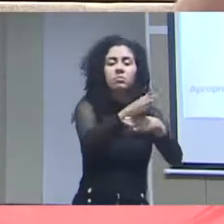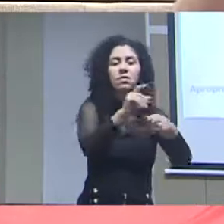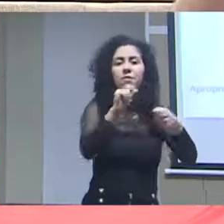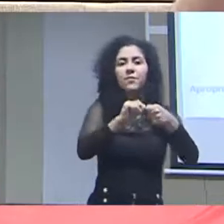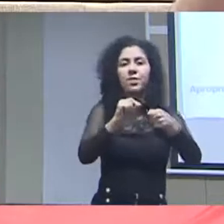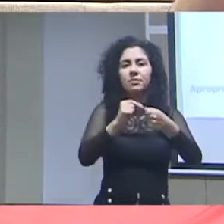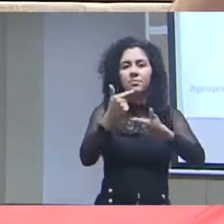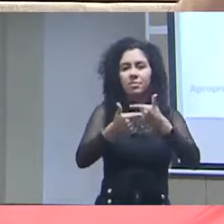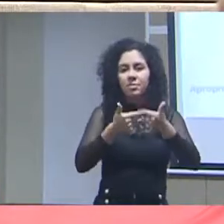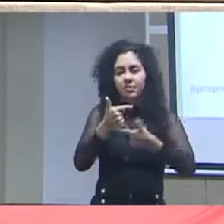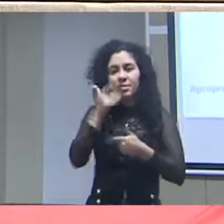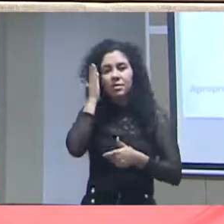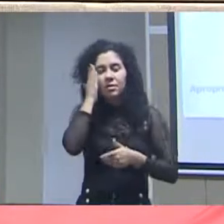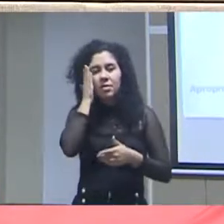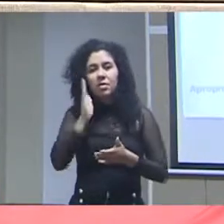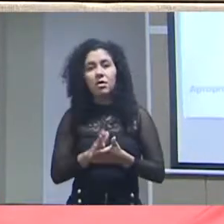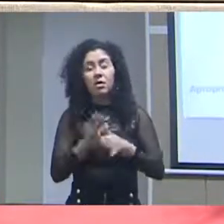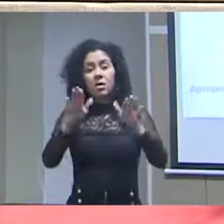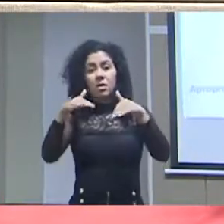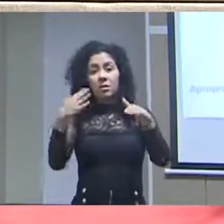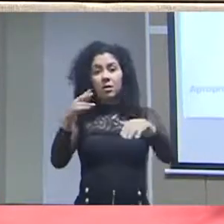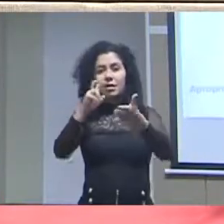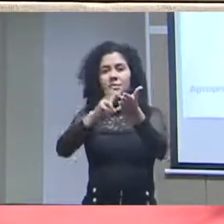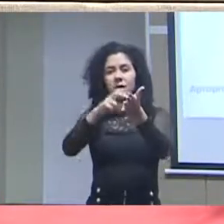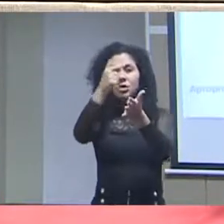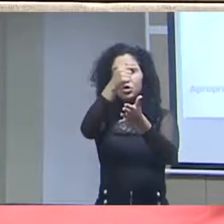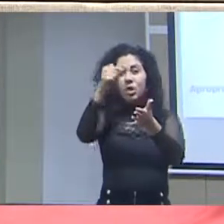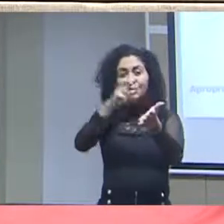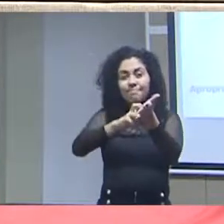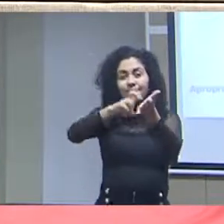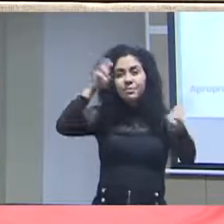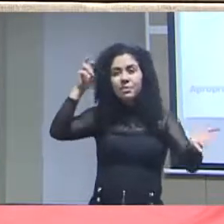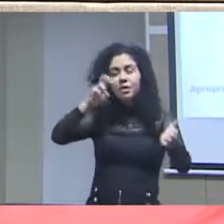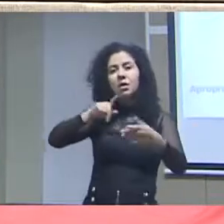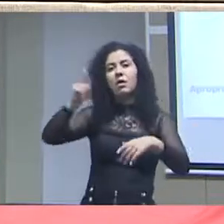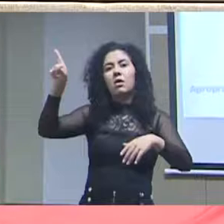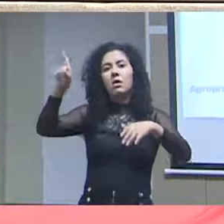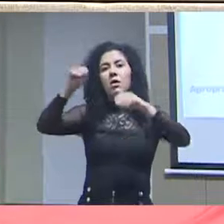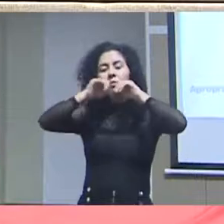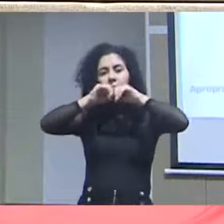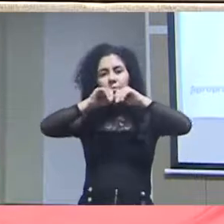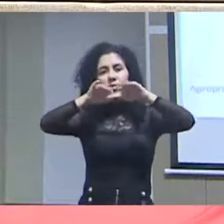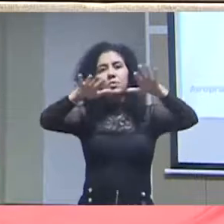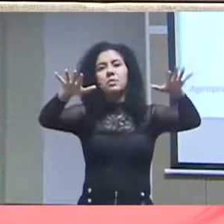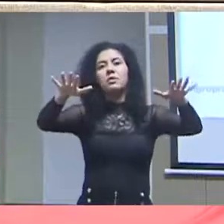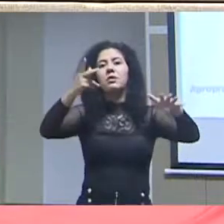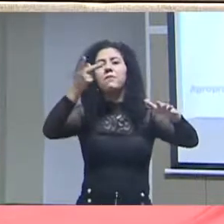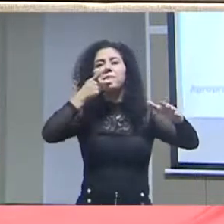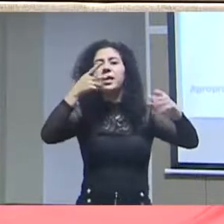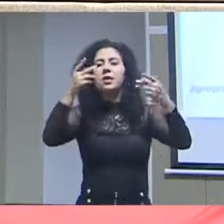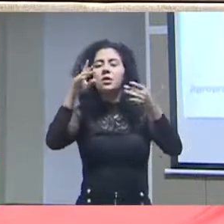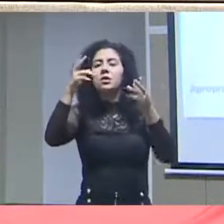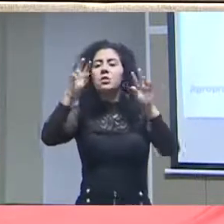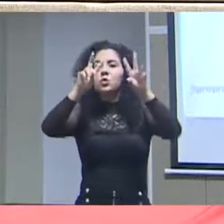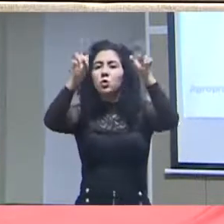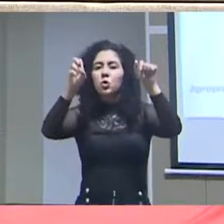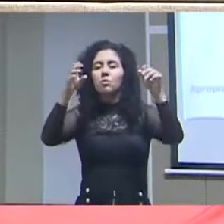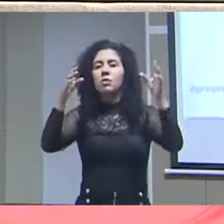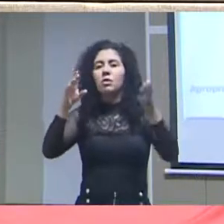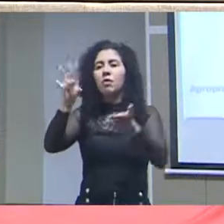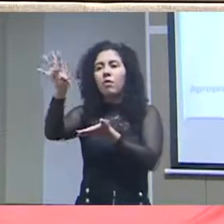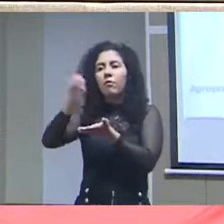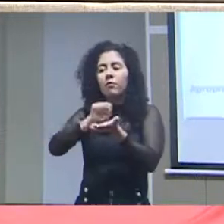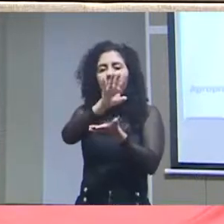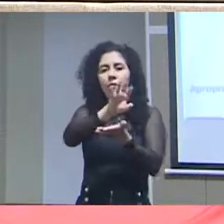Quando a CPRM, às sete horas da manhã, publica esses dados, às sete e cinco da manhã, o tio